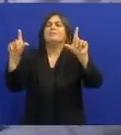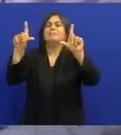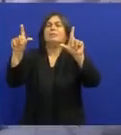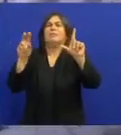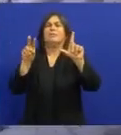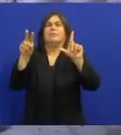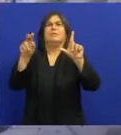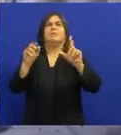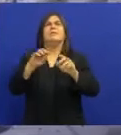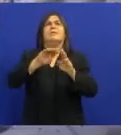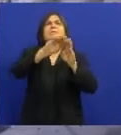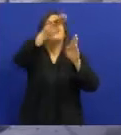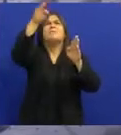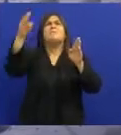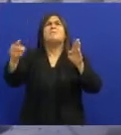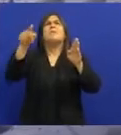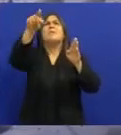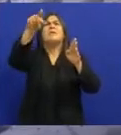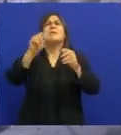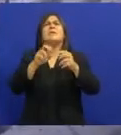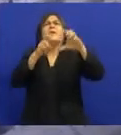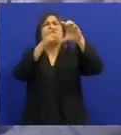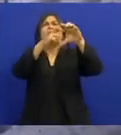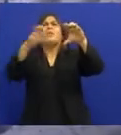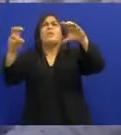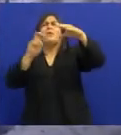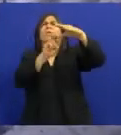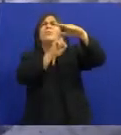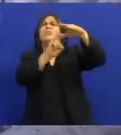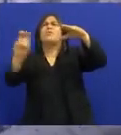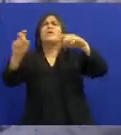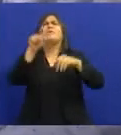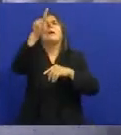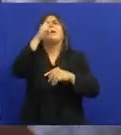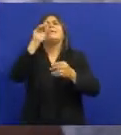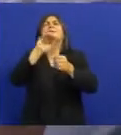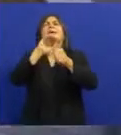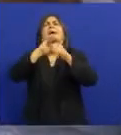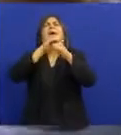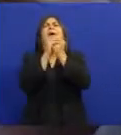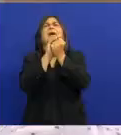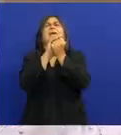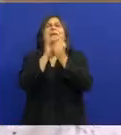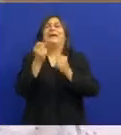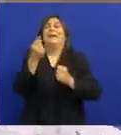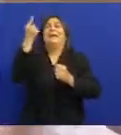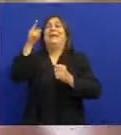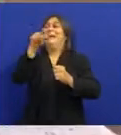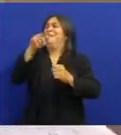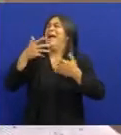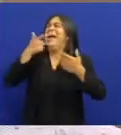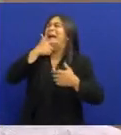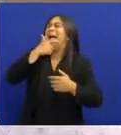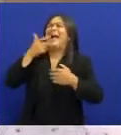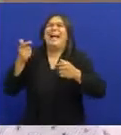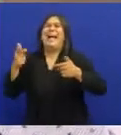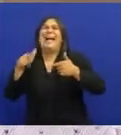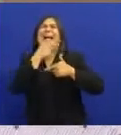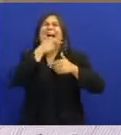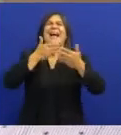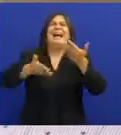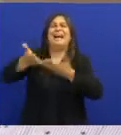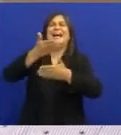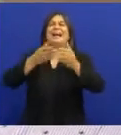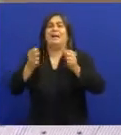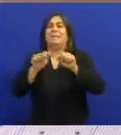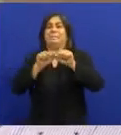Assim que chegou Ele olhou para Pão de Açúcar E disse Parece um tabuleiro de cuscuz O povo já conquistou a imprensa E já lá vai